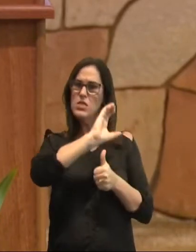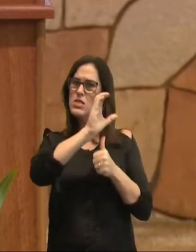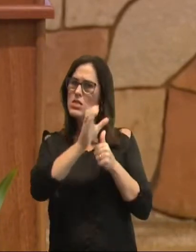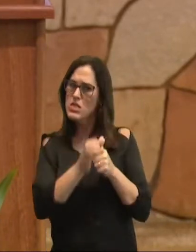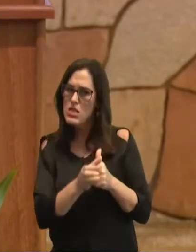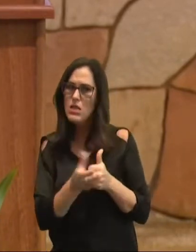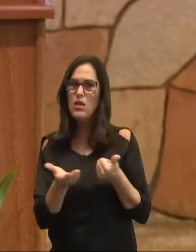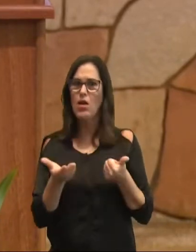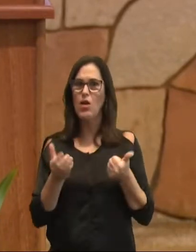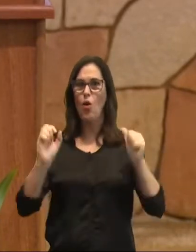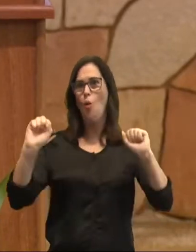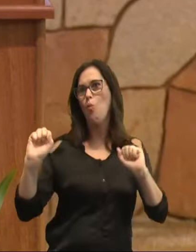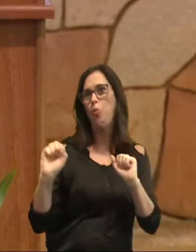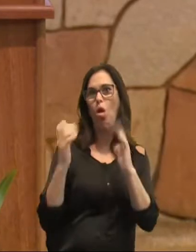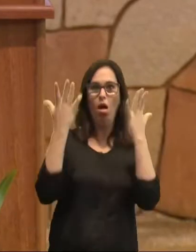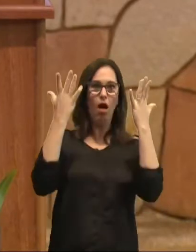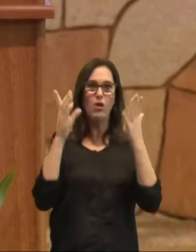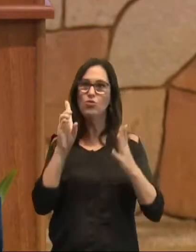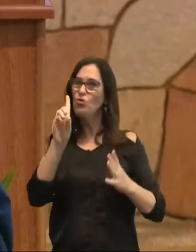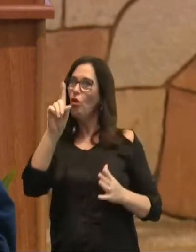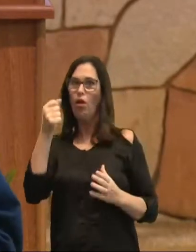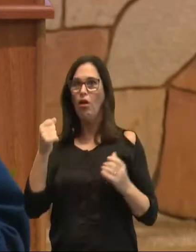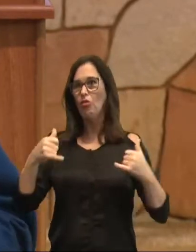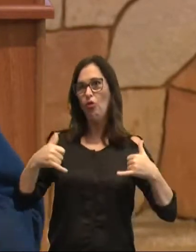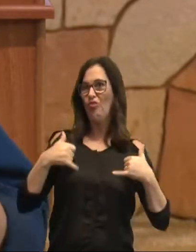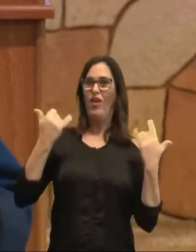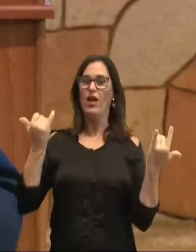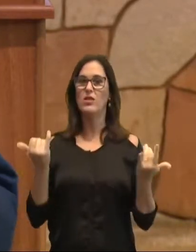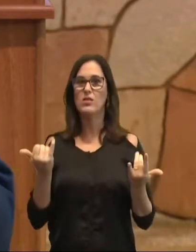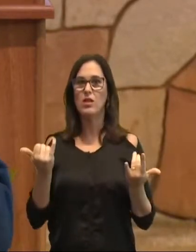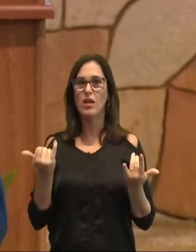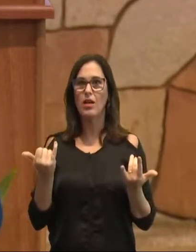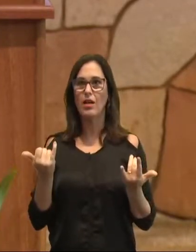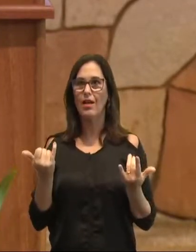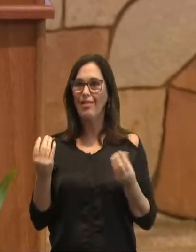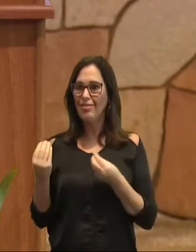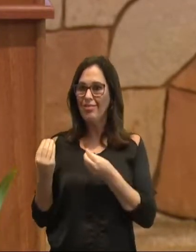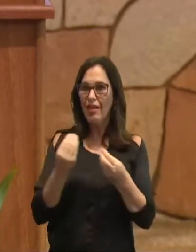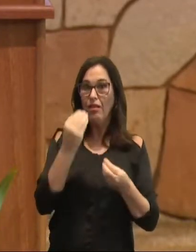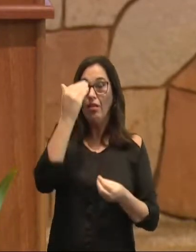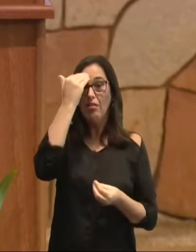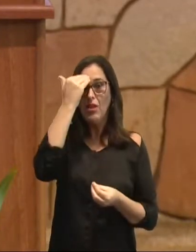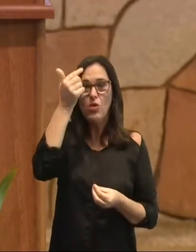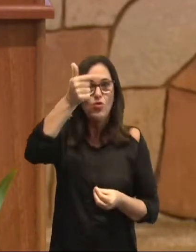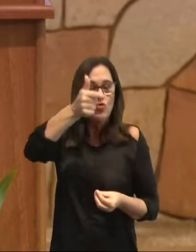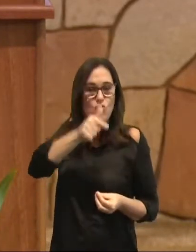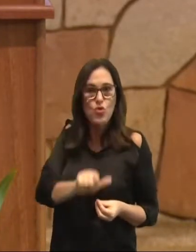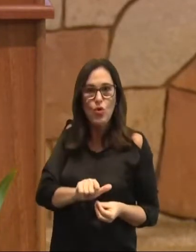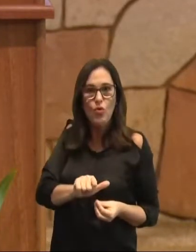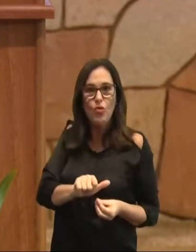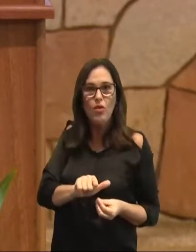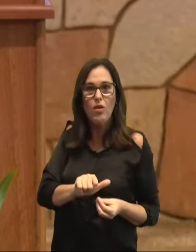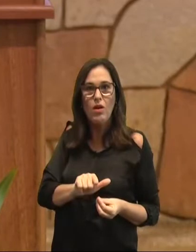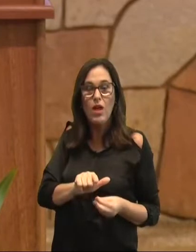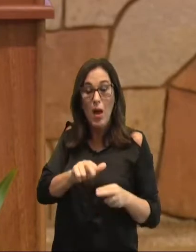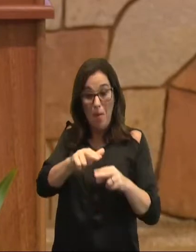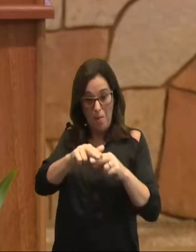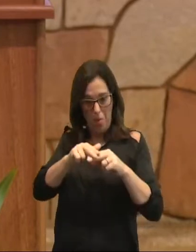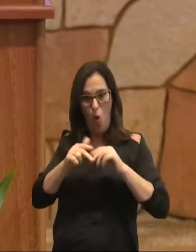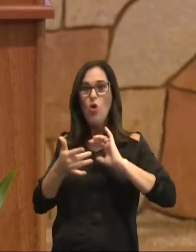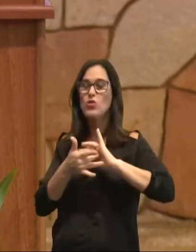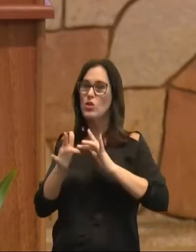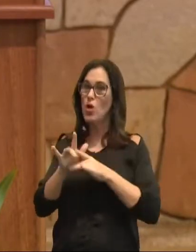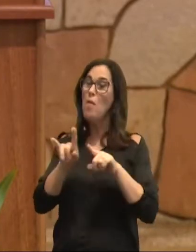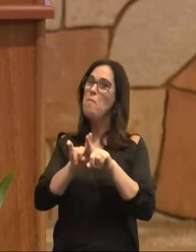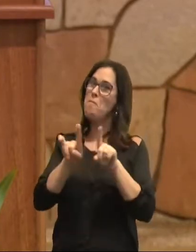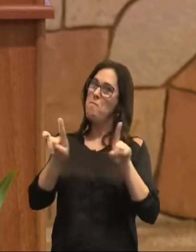comemorações, dias festivos, trazendo de novo o entendimento que sim, era por Jesus, mas